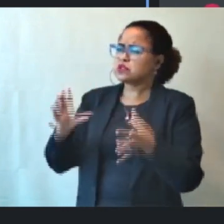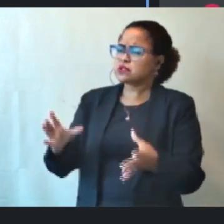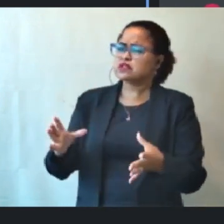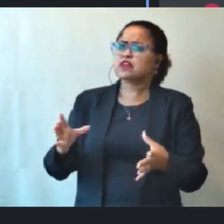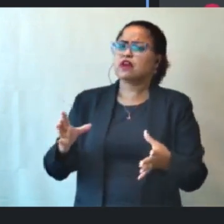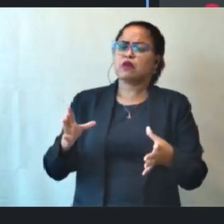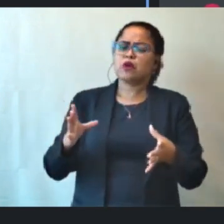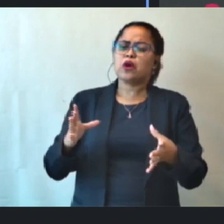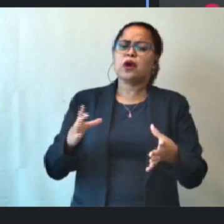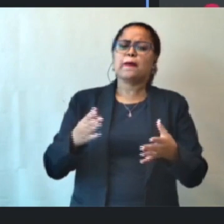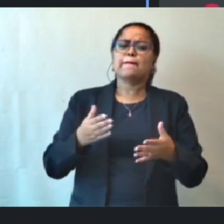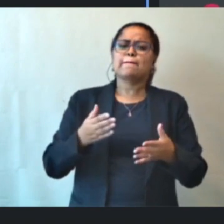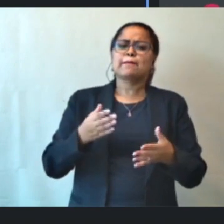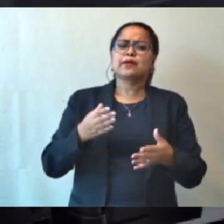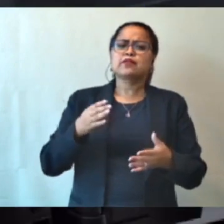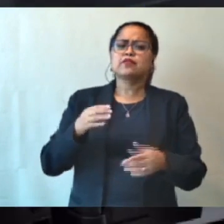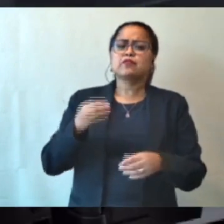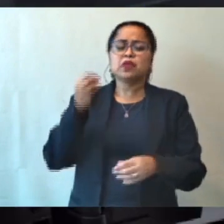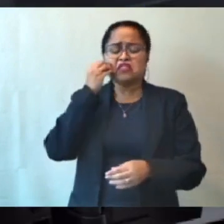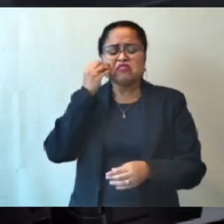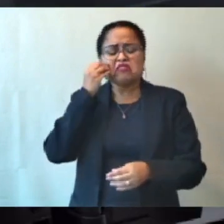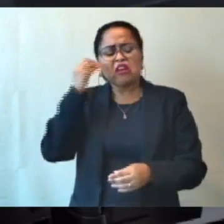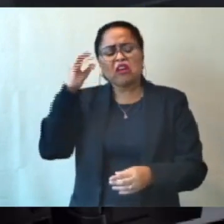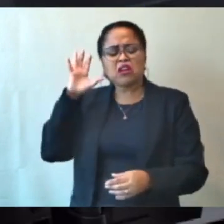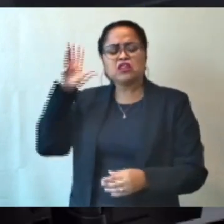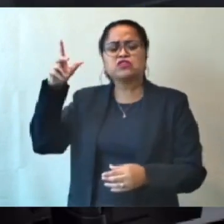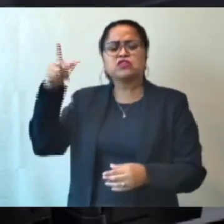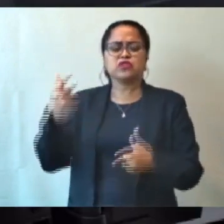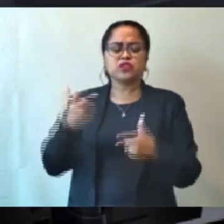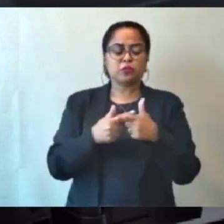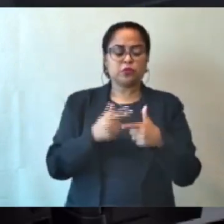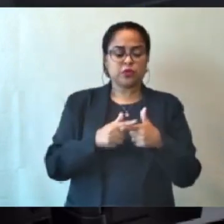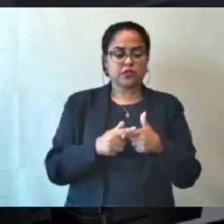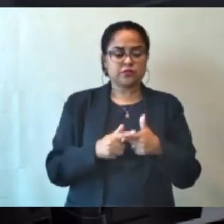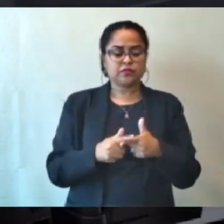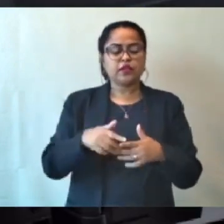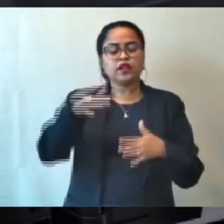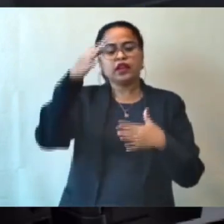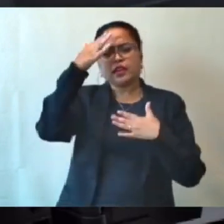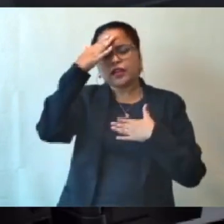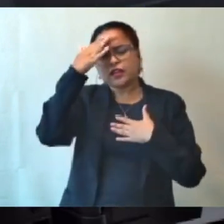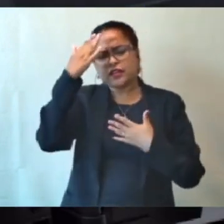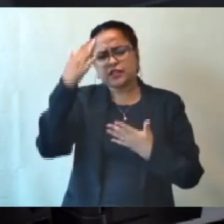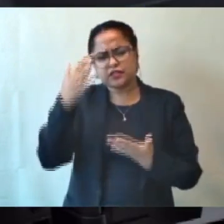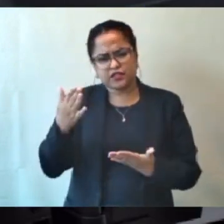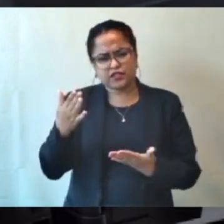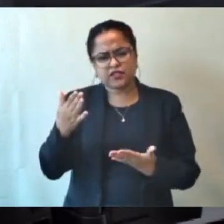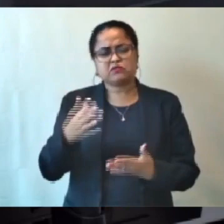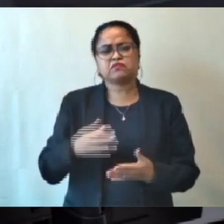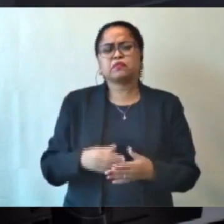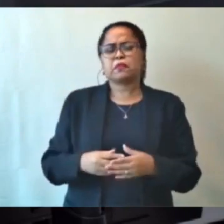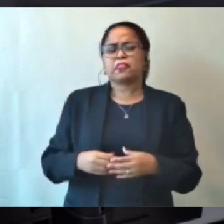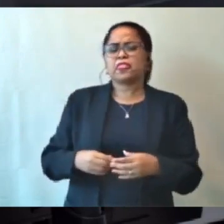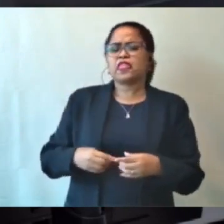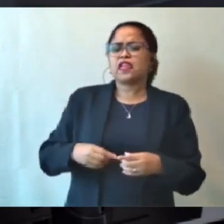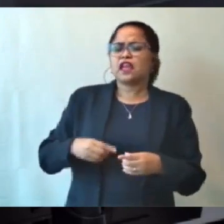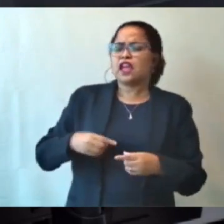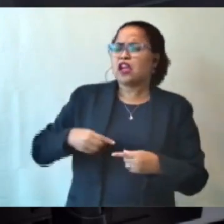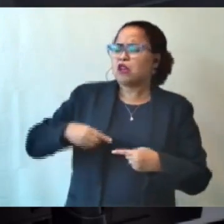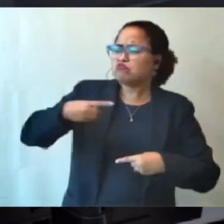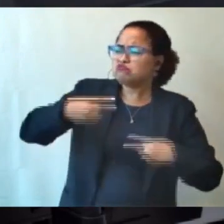para tentar resolver o problema. Está bom? Vereador, muito obrigada. Acho que foi um debate importante aqui para a gente